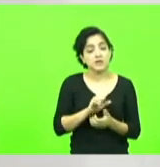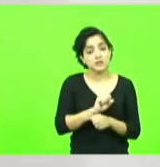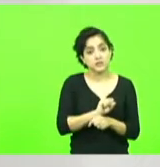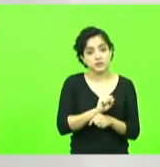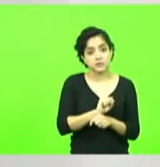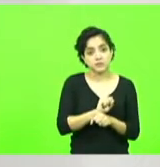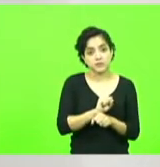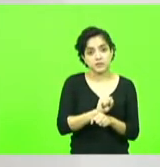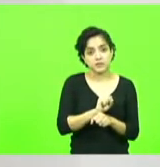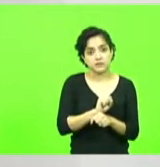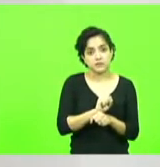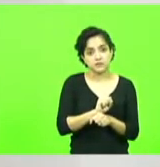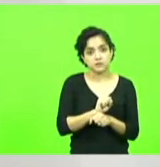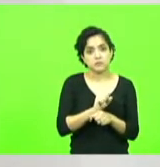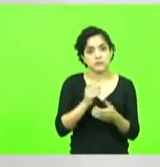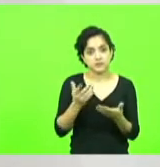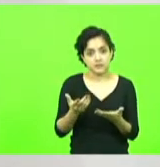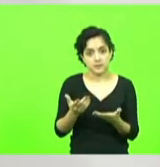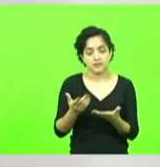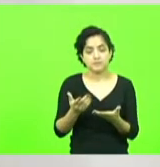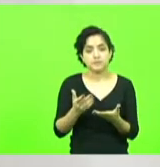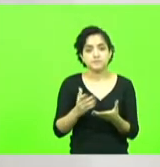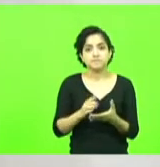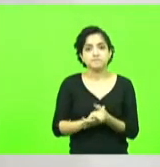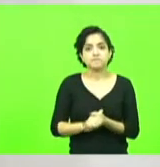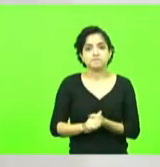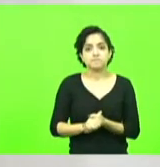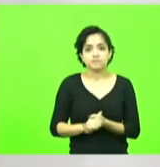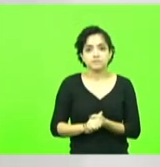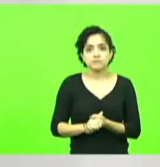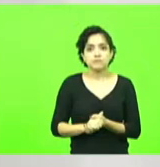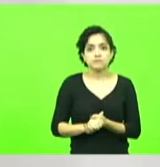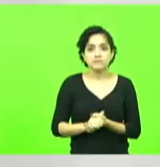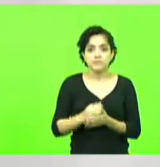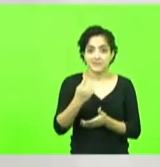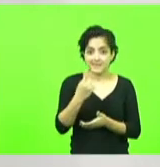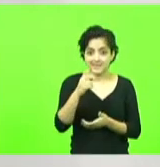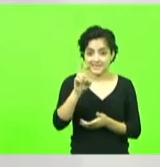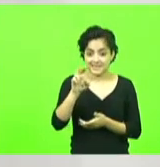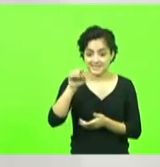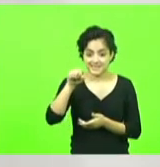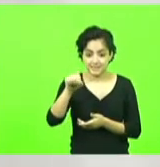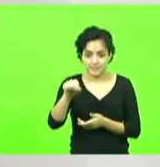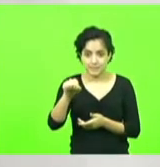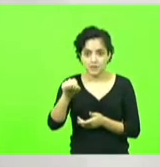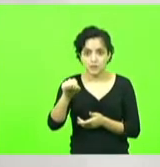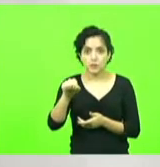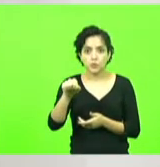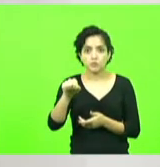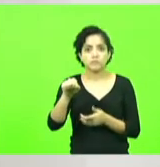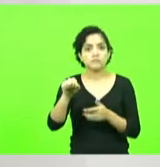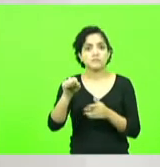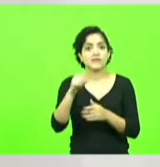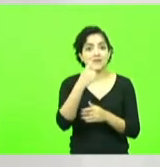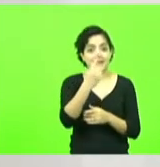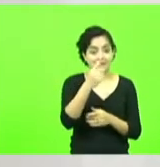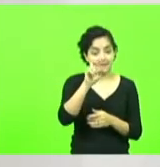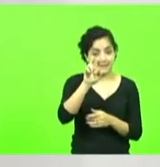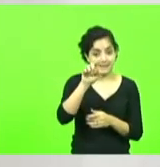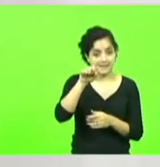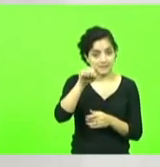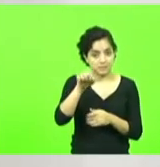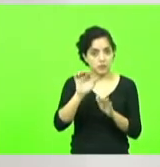com essa sanção as 15 mil famílias catarinenses estou falando de 15 mil